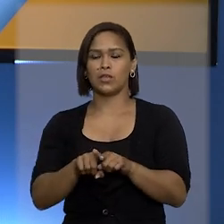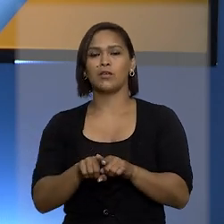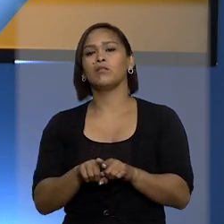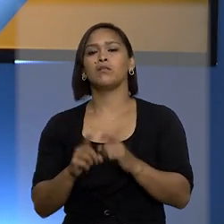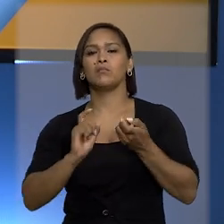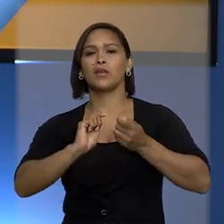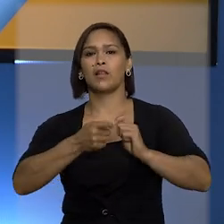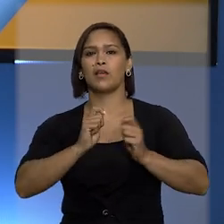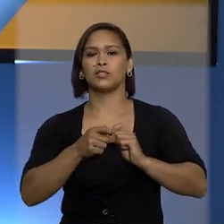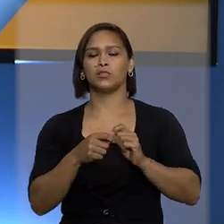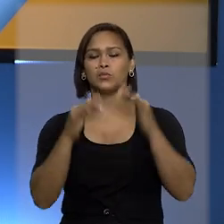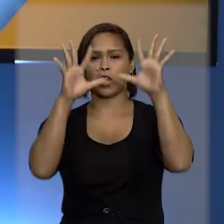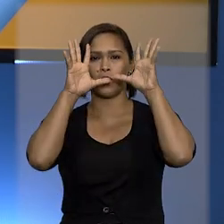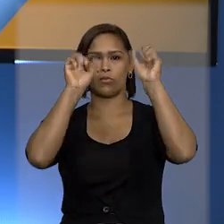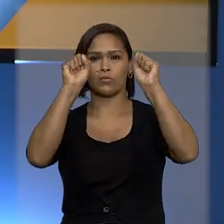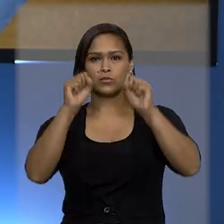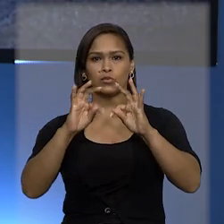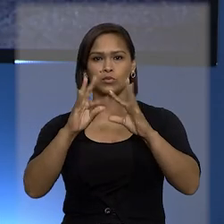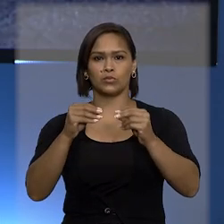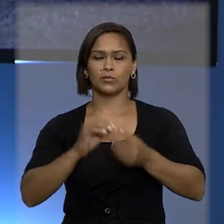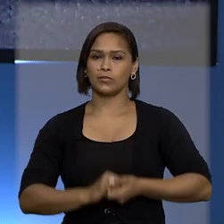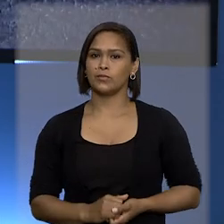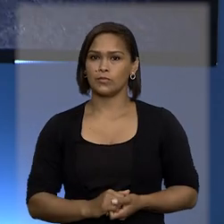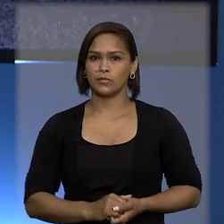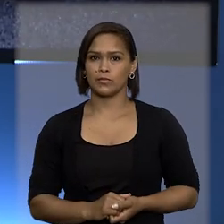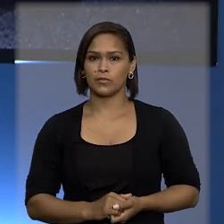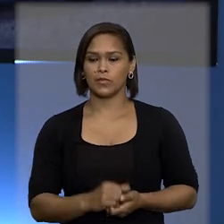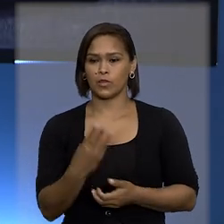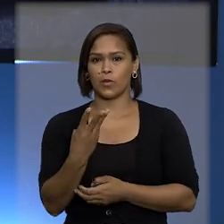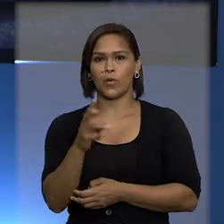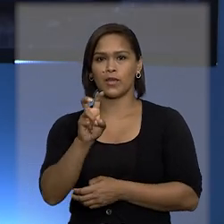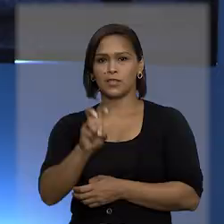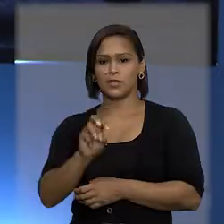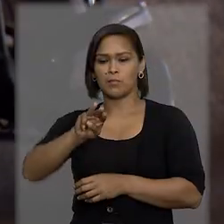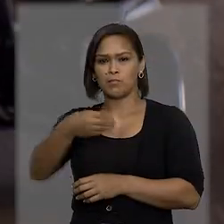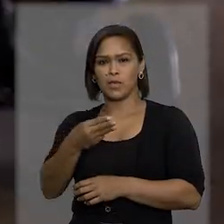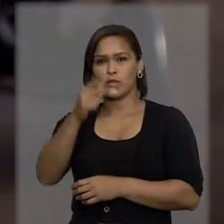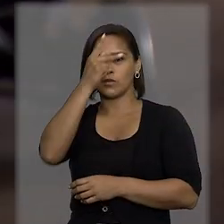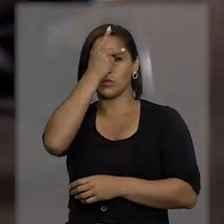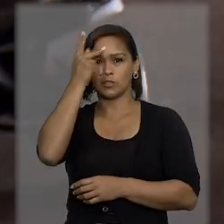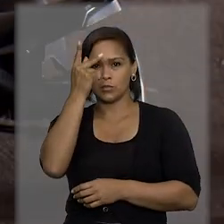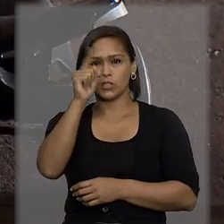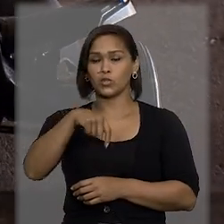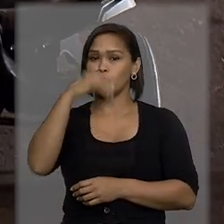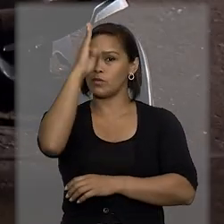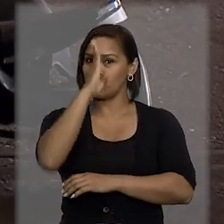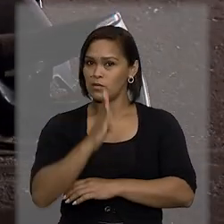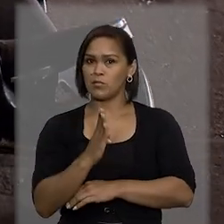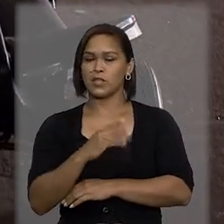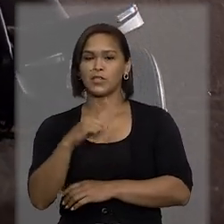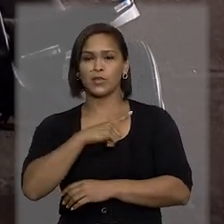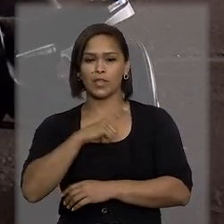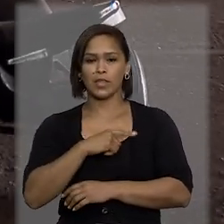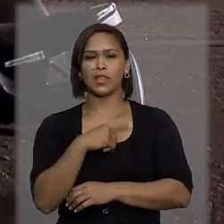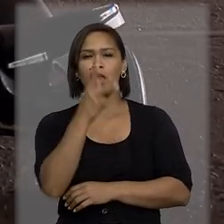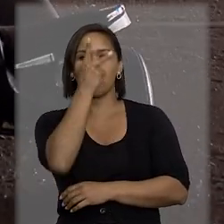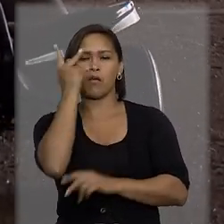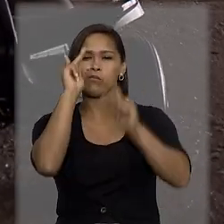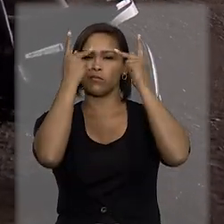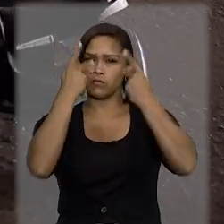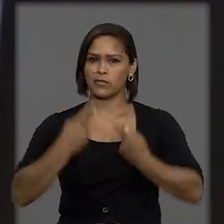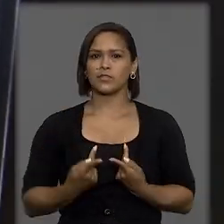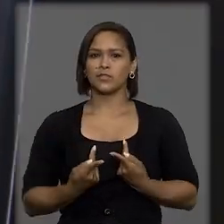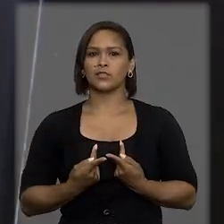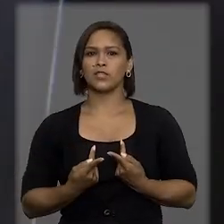administração dos tribunais. 45 milhões de pessoas no Brasil possuem algum tipo de